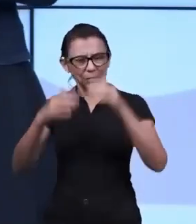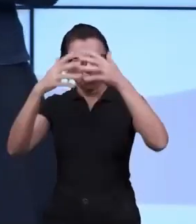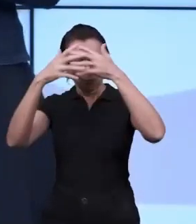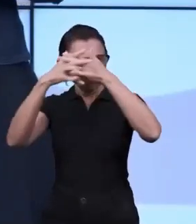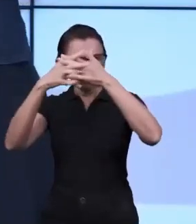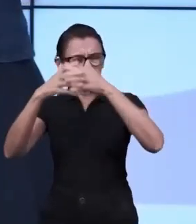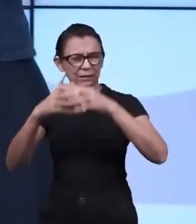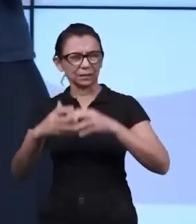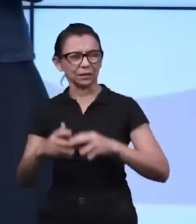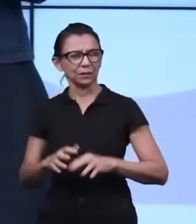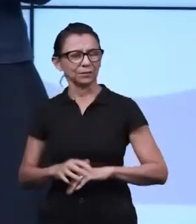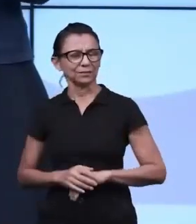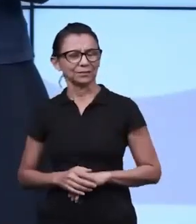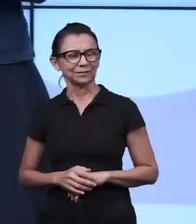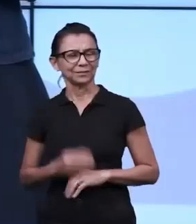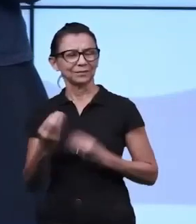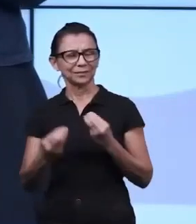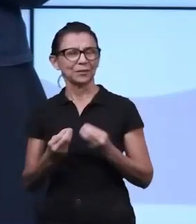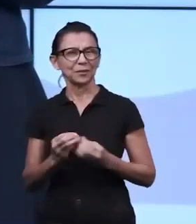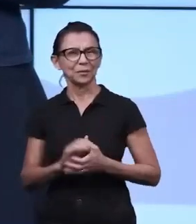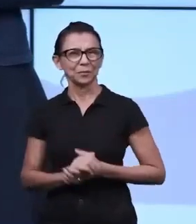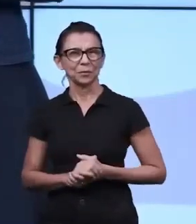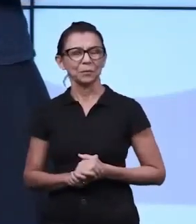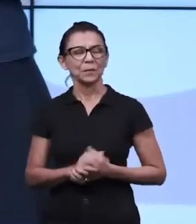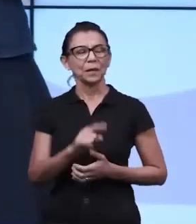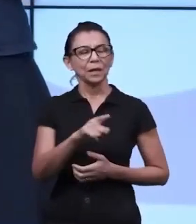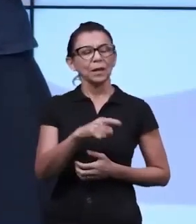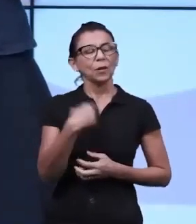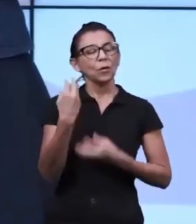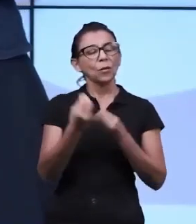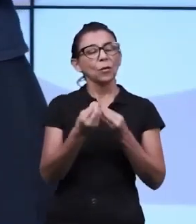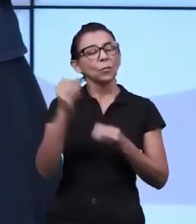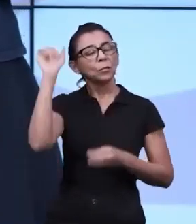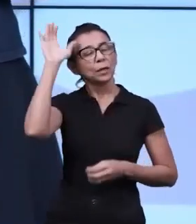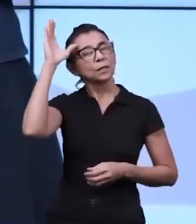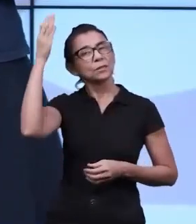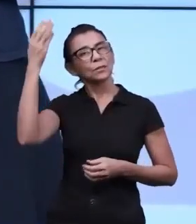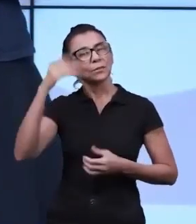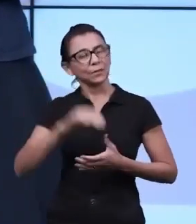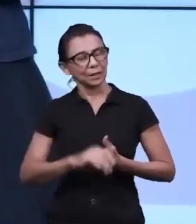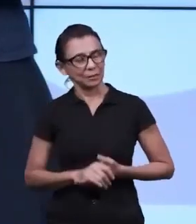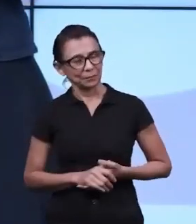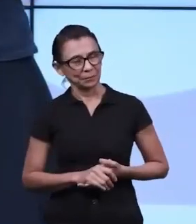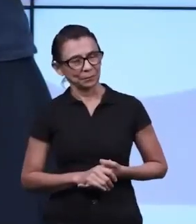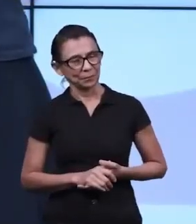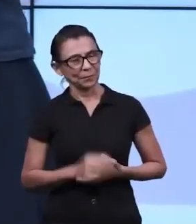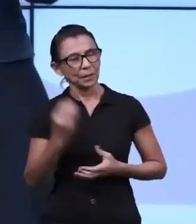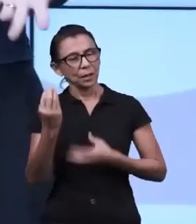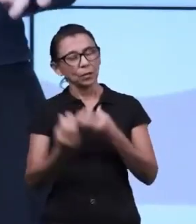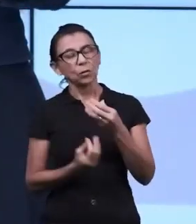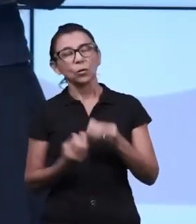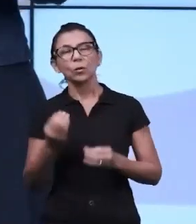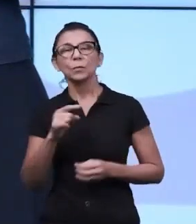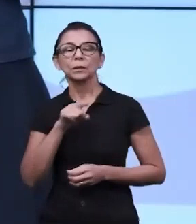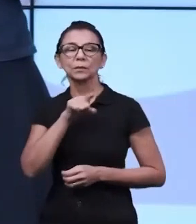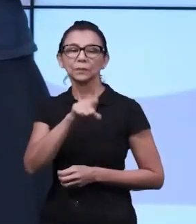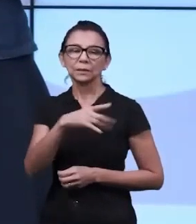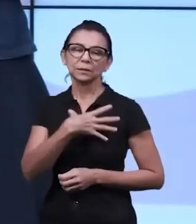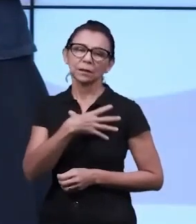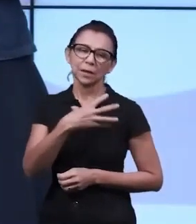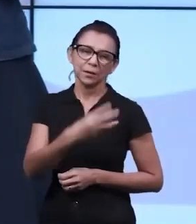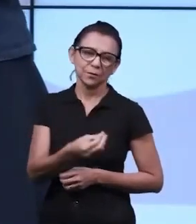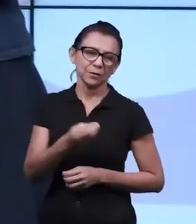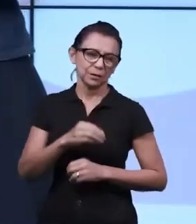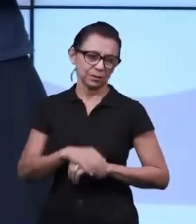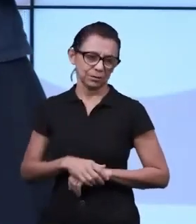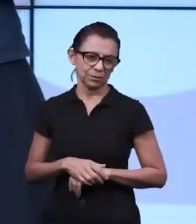raciocinar. Como que nós podemos resolver isso? Como que você acha que seria mais adequado? Como que você sugere que nós